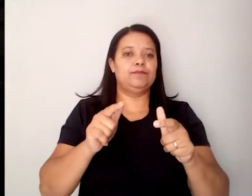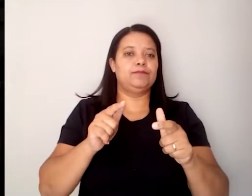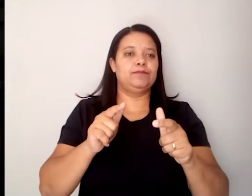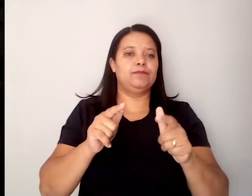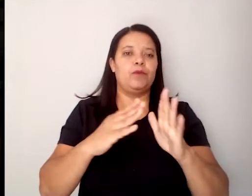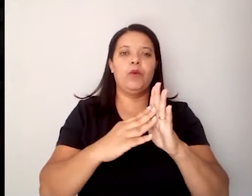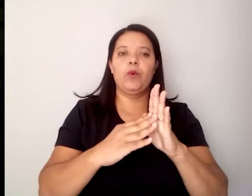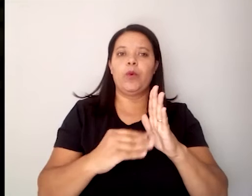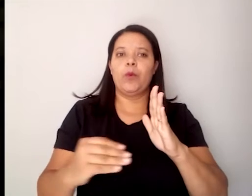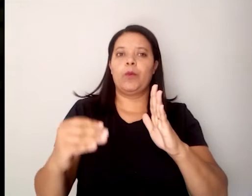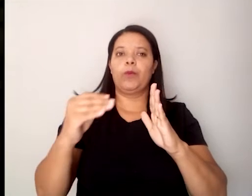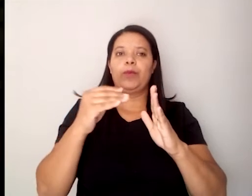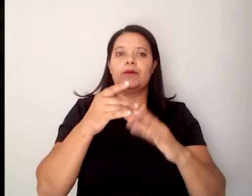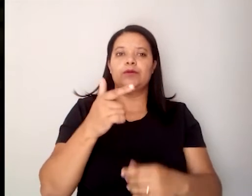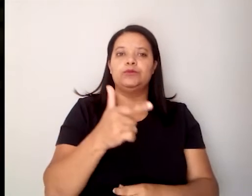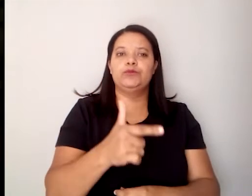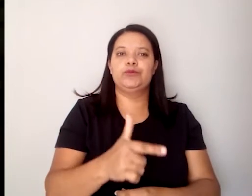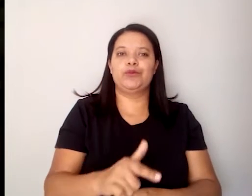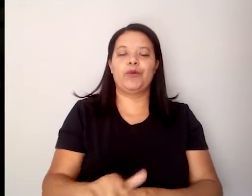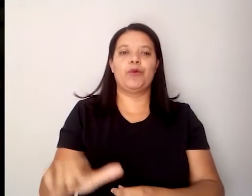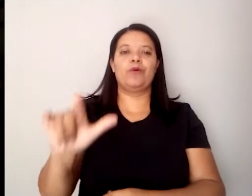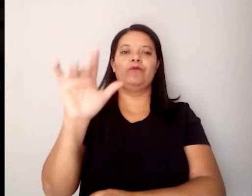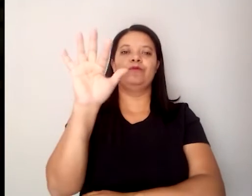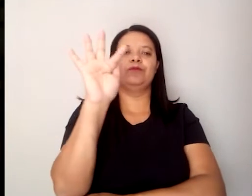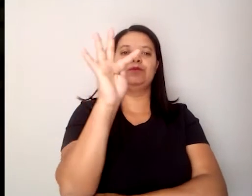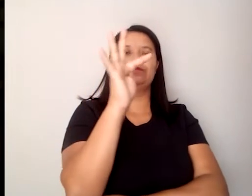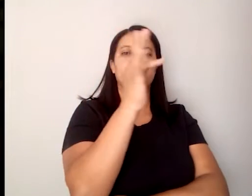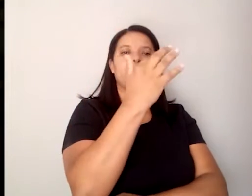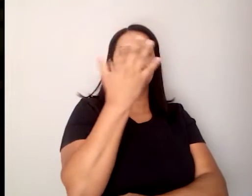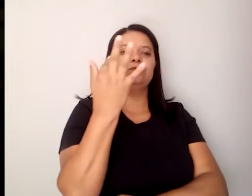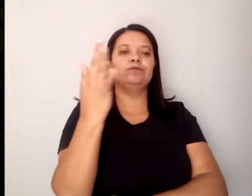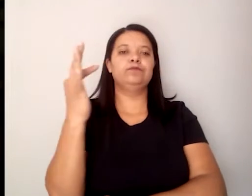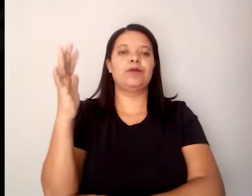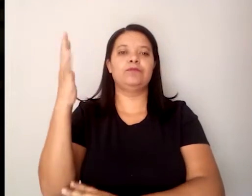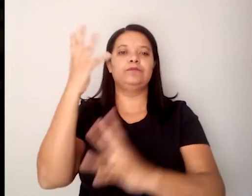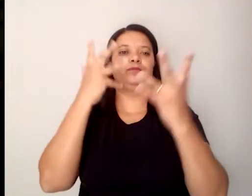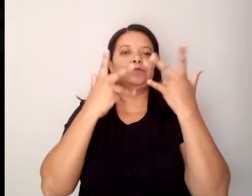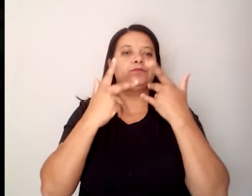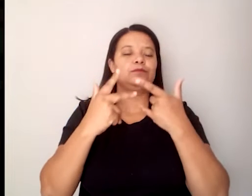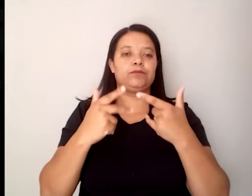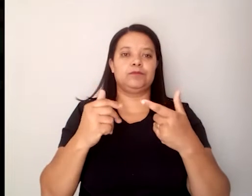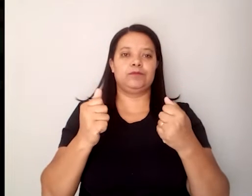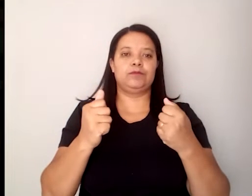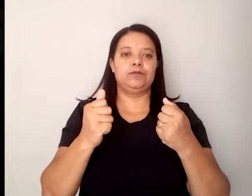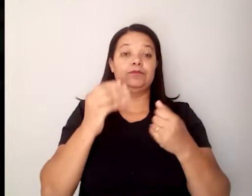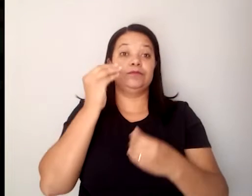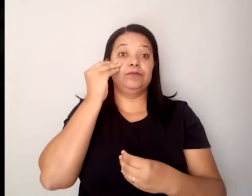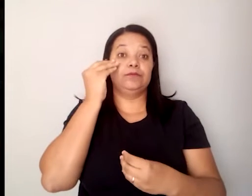dessa paisagem. Na tentativa de grafar essa paisagem,